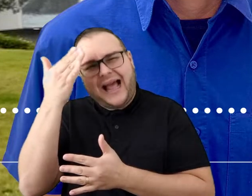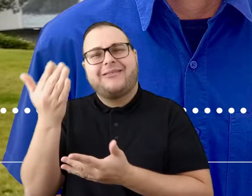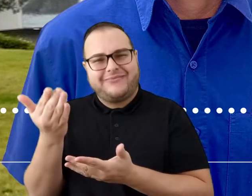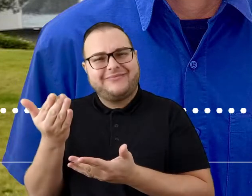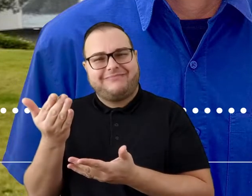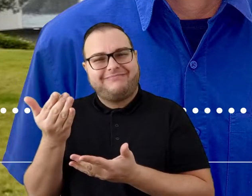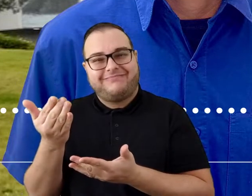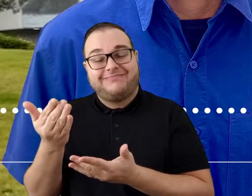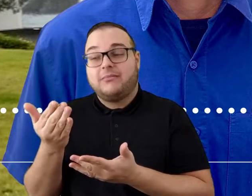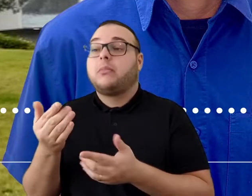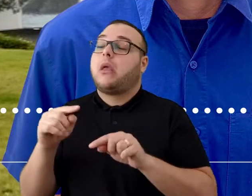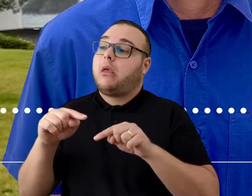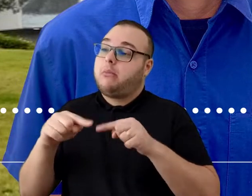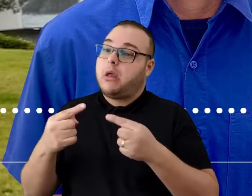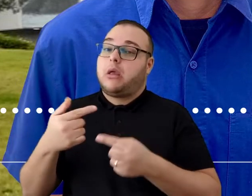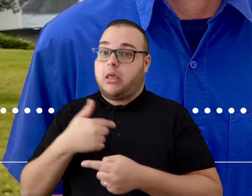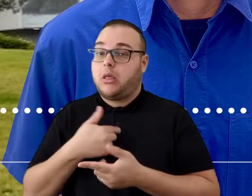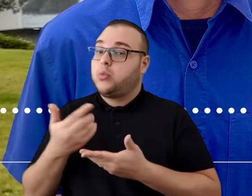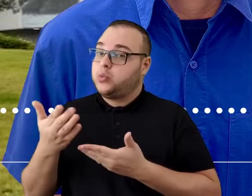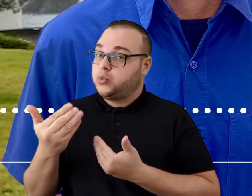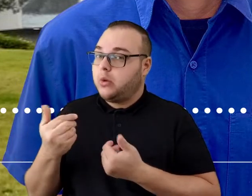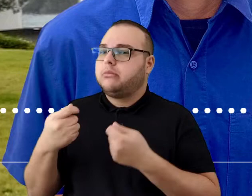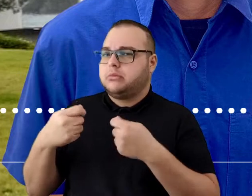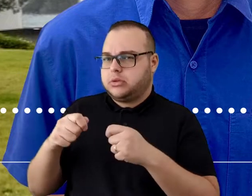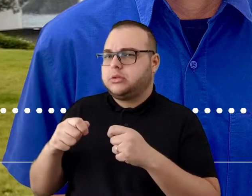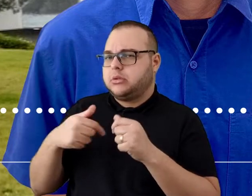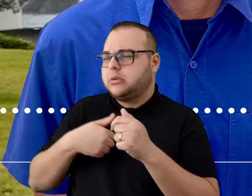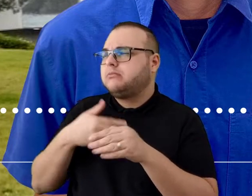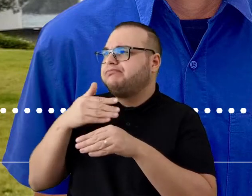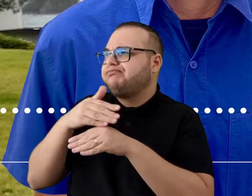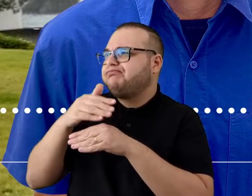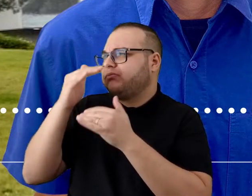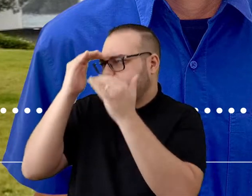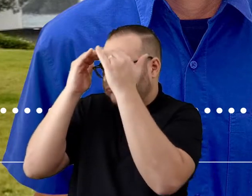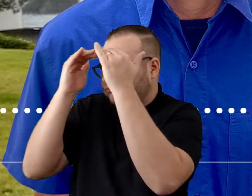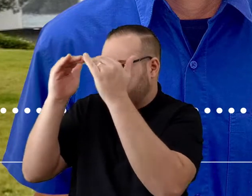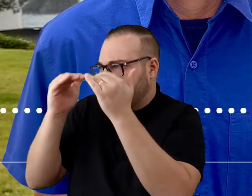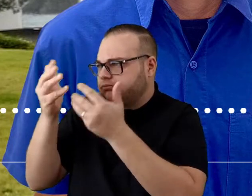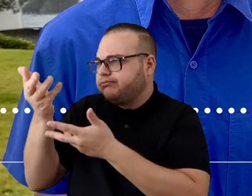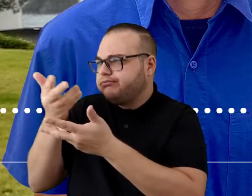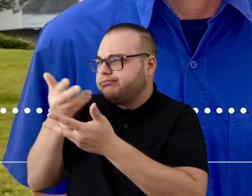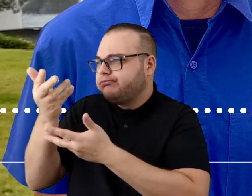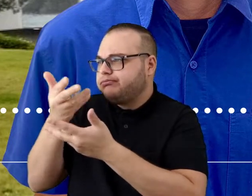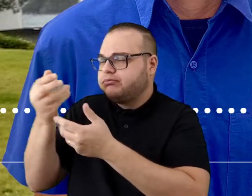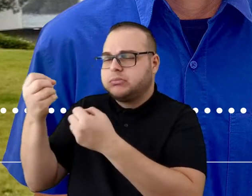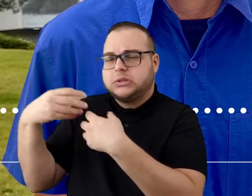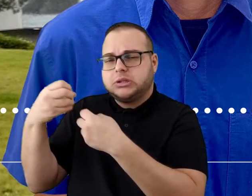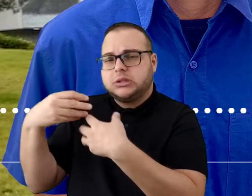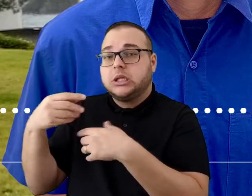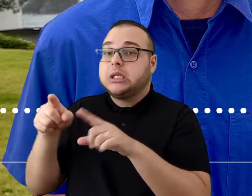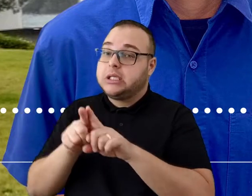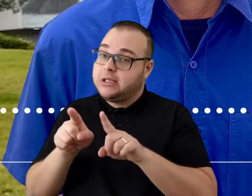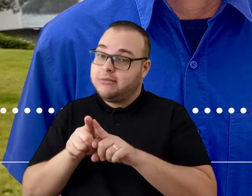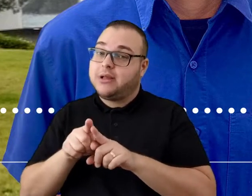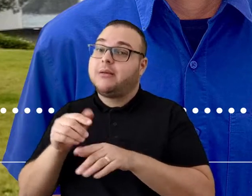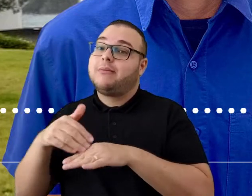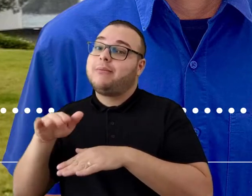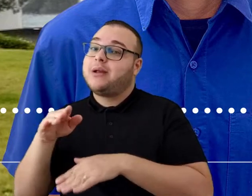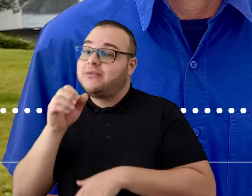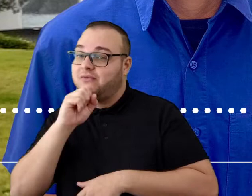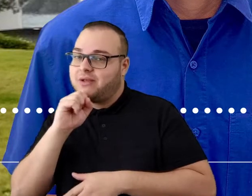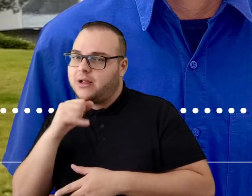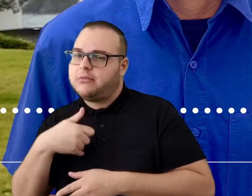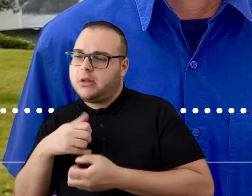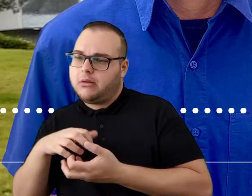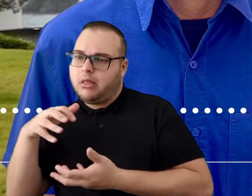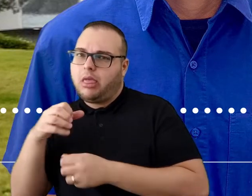para contar. Então, cabe a mim, mais jovem, aprender com eles e entender em que ponto de vida eles estão. Assim como os mais velhos,